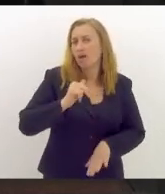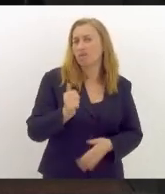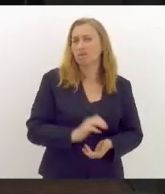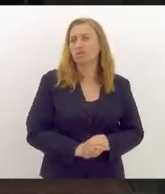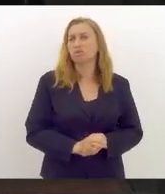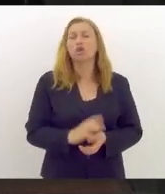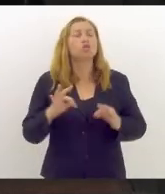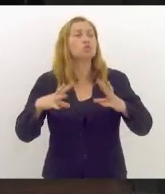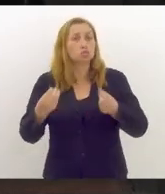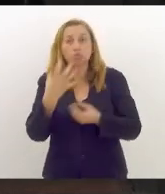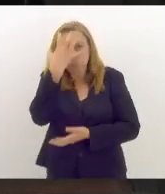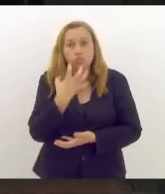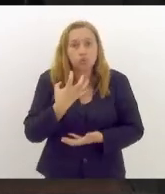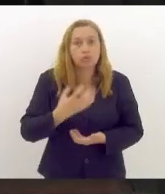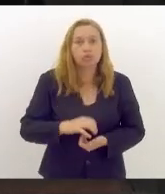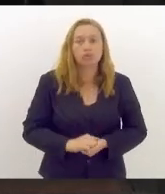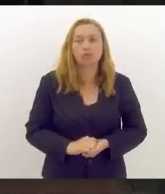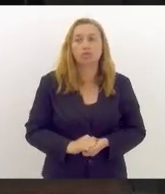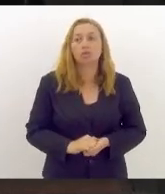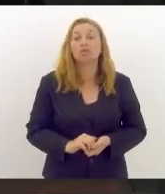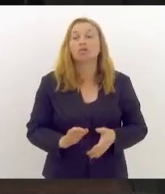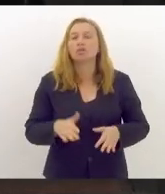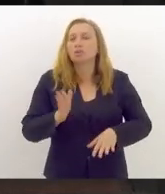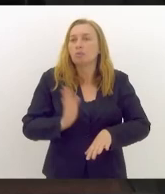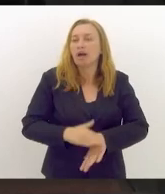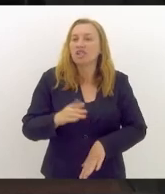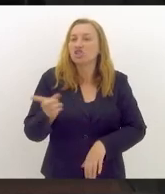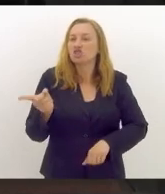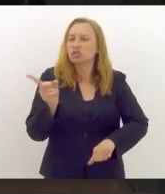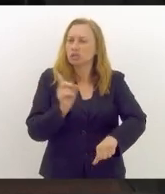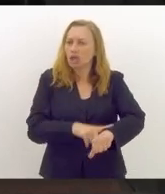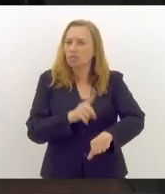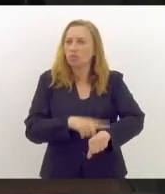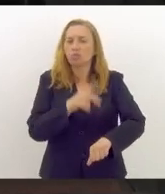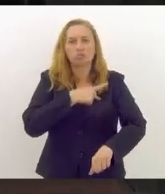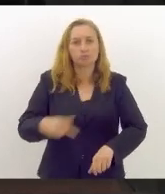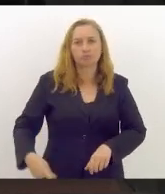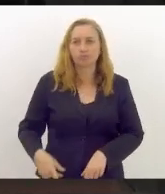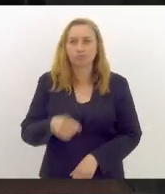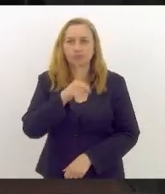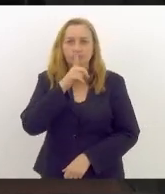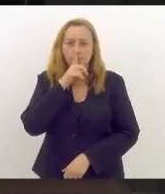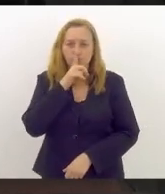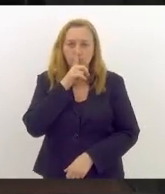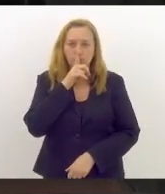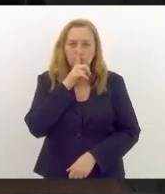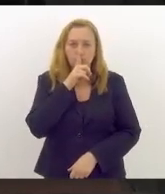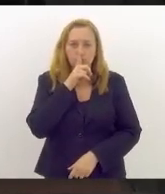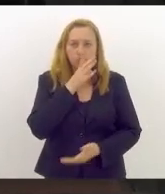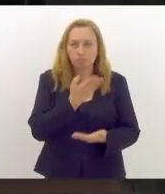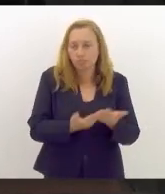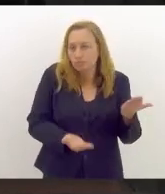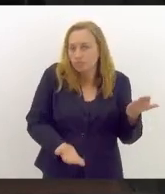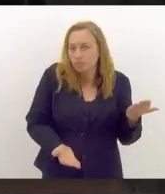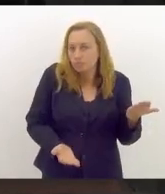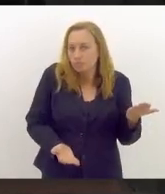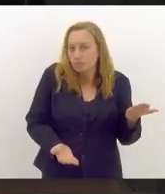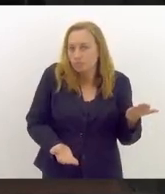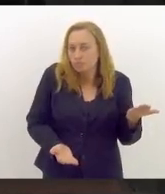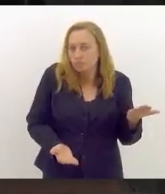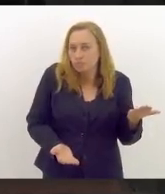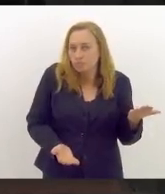isso é muito grave, é muito sério. E quanto mais tempo o presidente da República derrotado fica em silêncio,